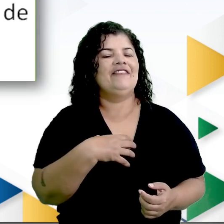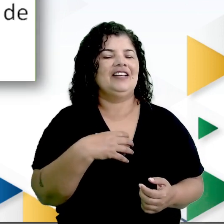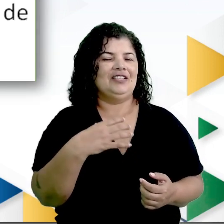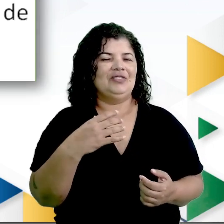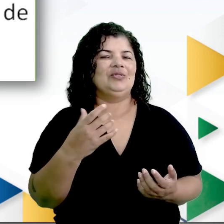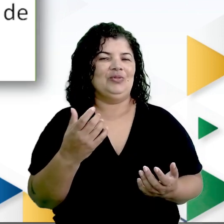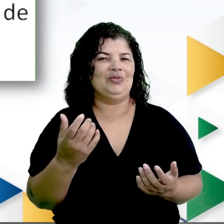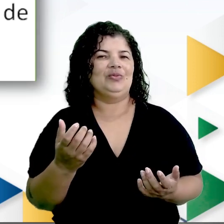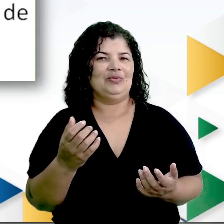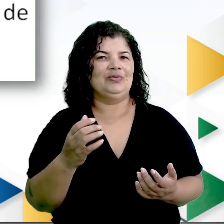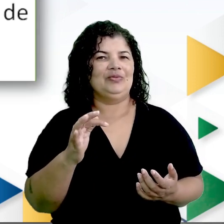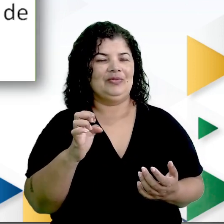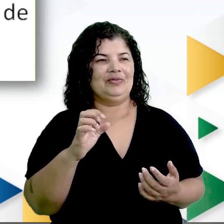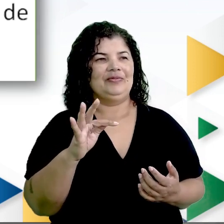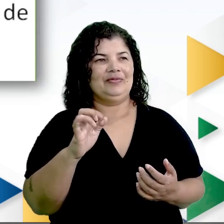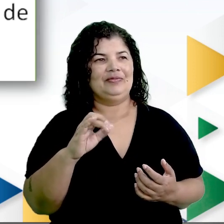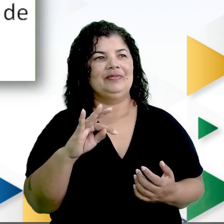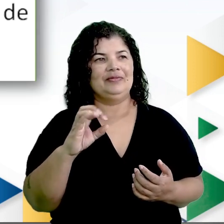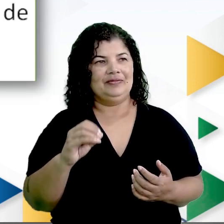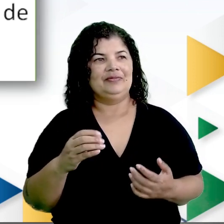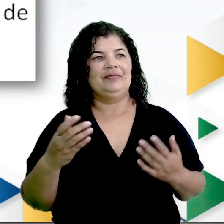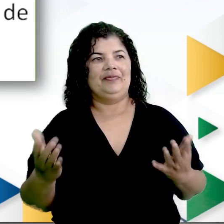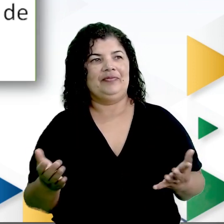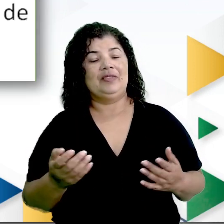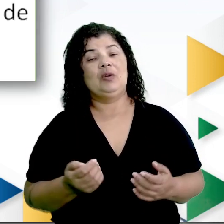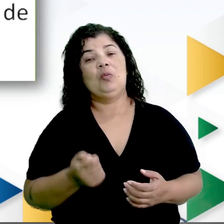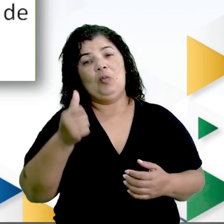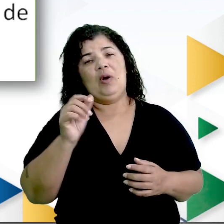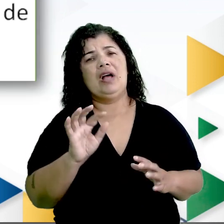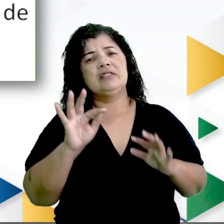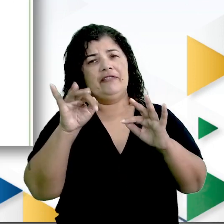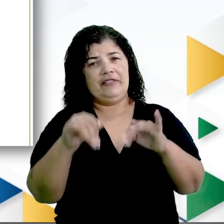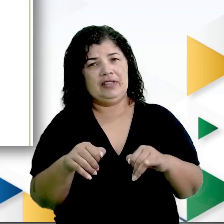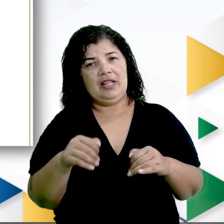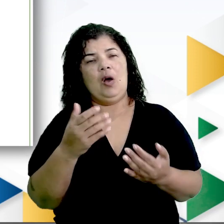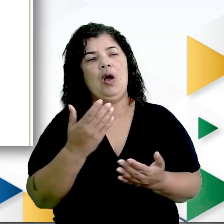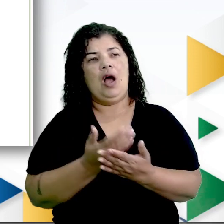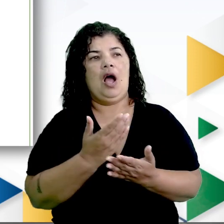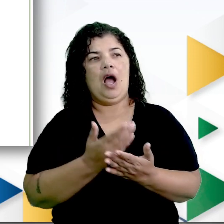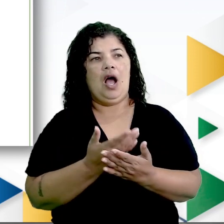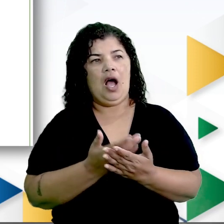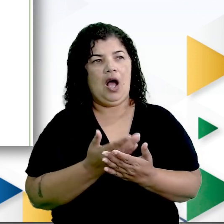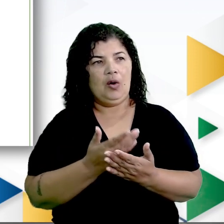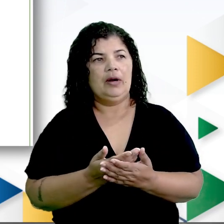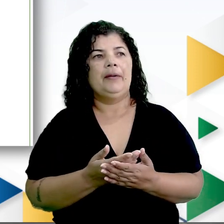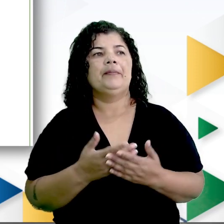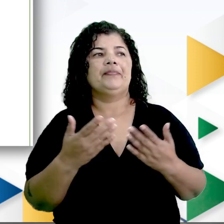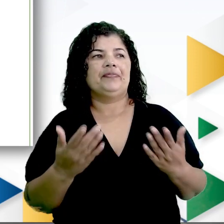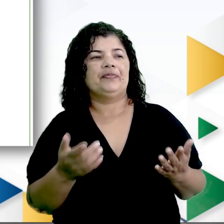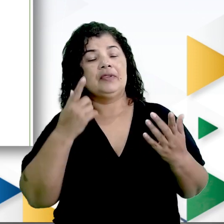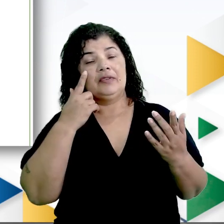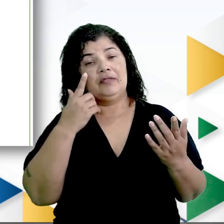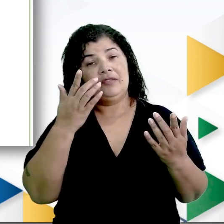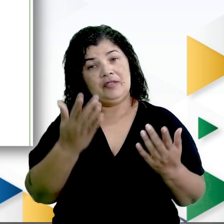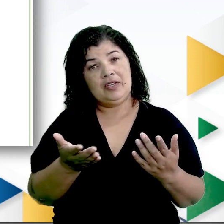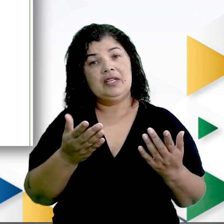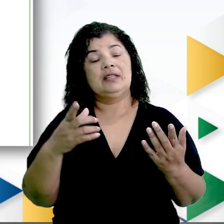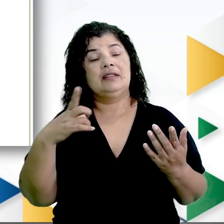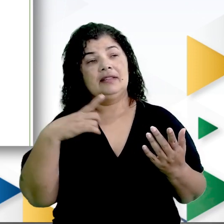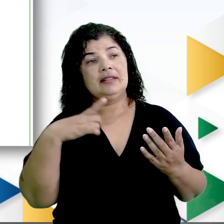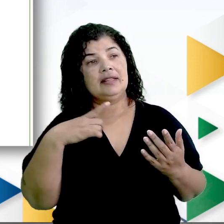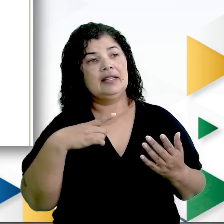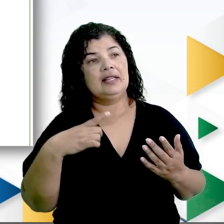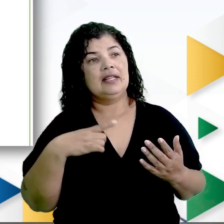E ainda agora, já estamos já finalizando a nossa aula, o nosso bate-papo. Olhem só. Para finalizar,